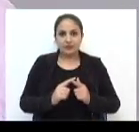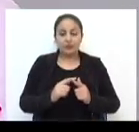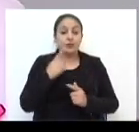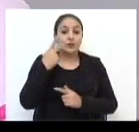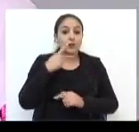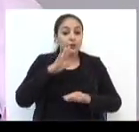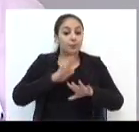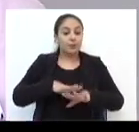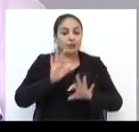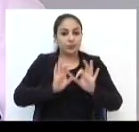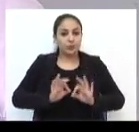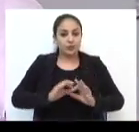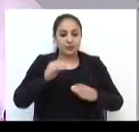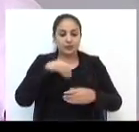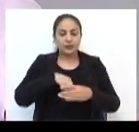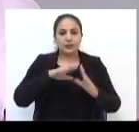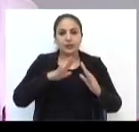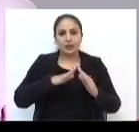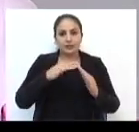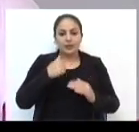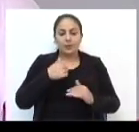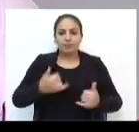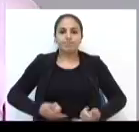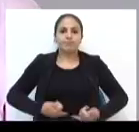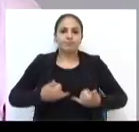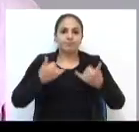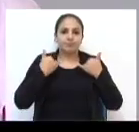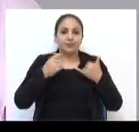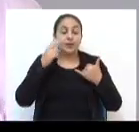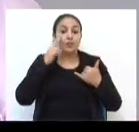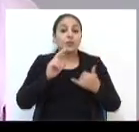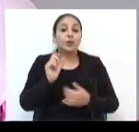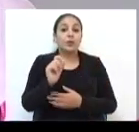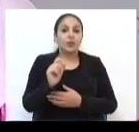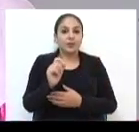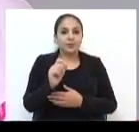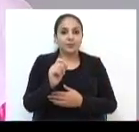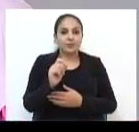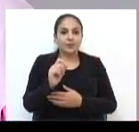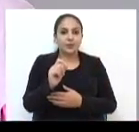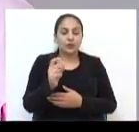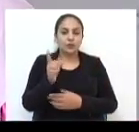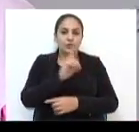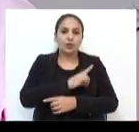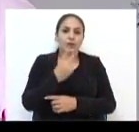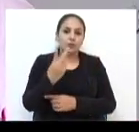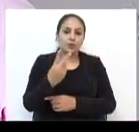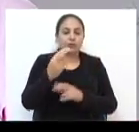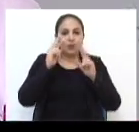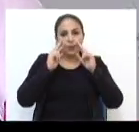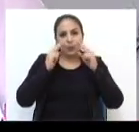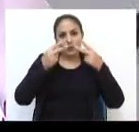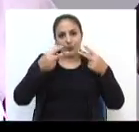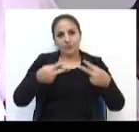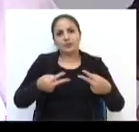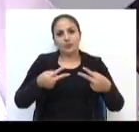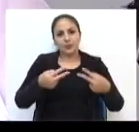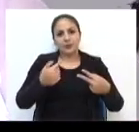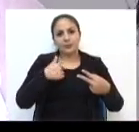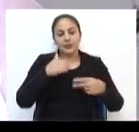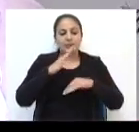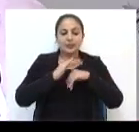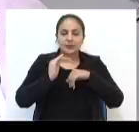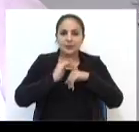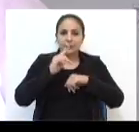projeto na casa. E fico mais orgulhoso, então, de ver nesse pleito, no dia 2, o reconhecimento da minha